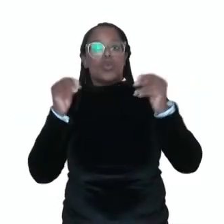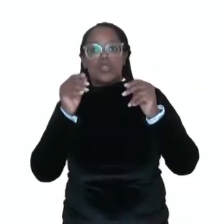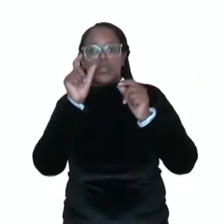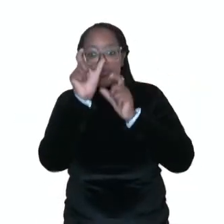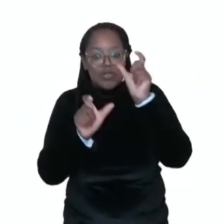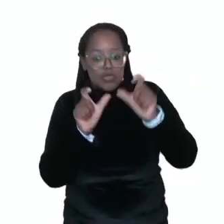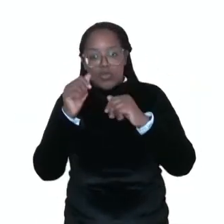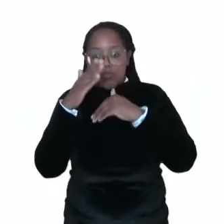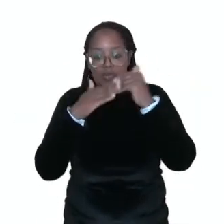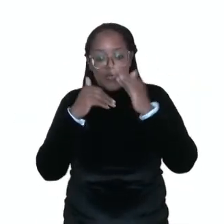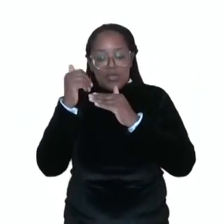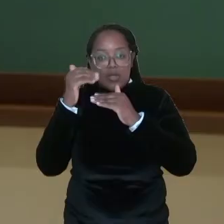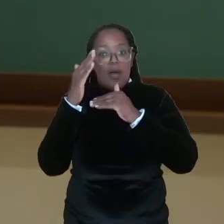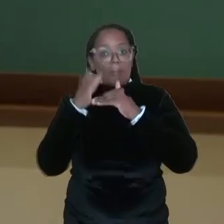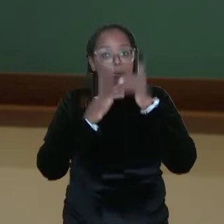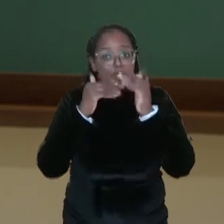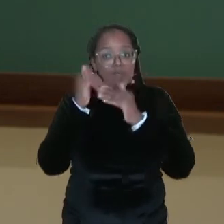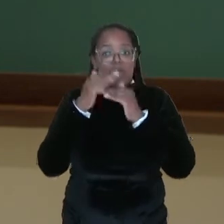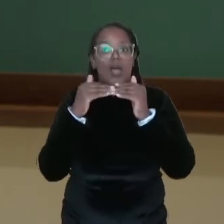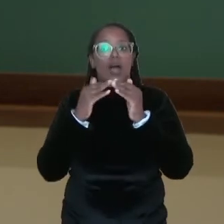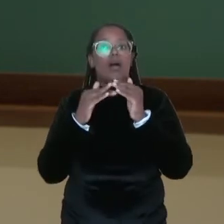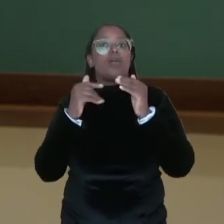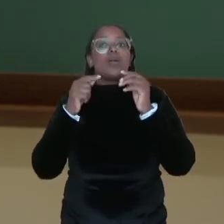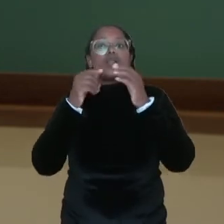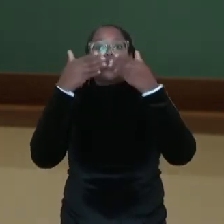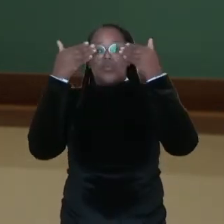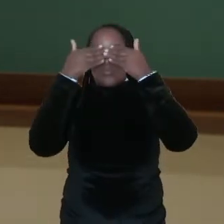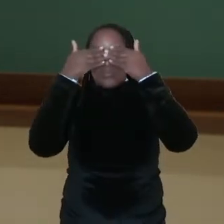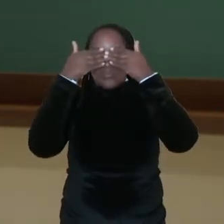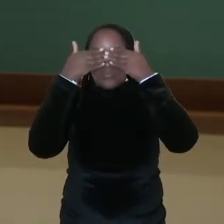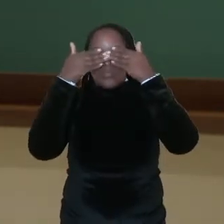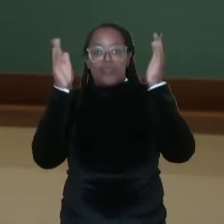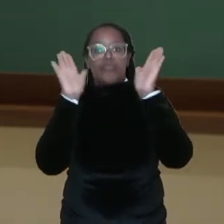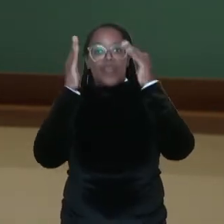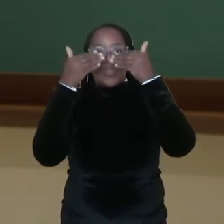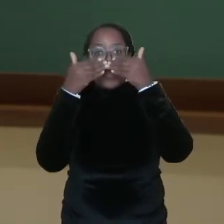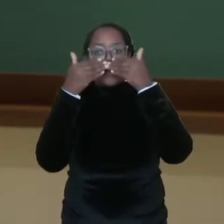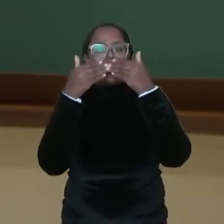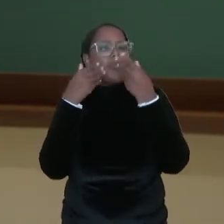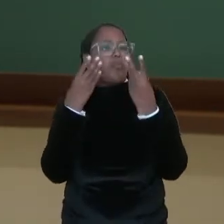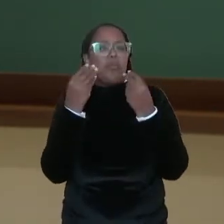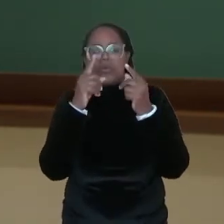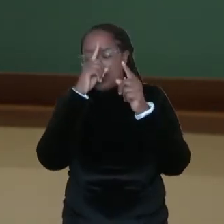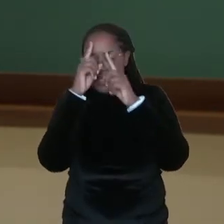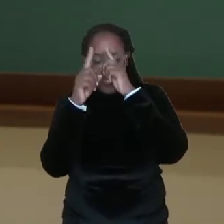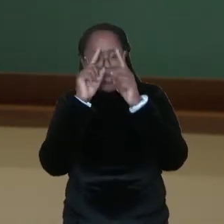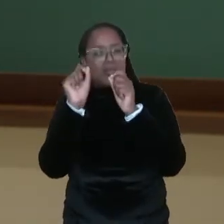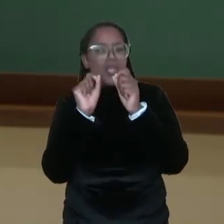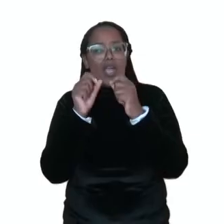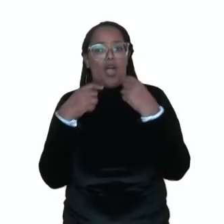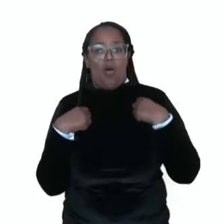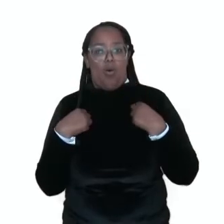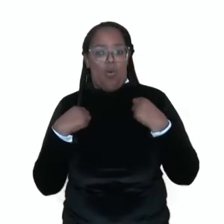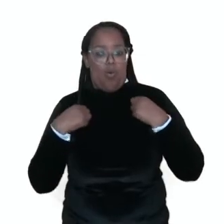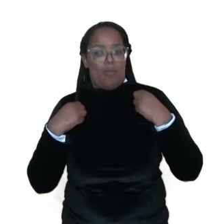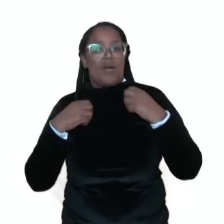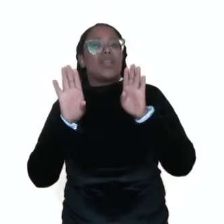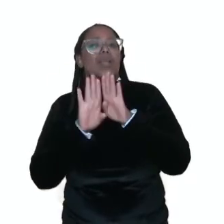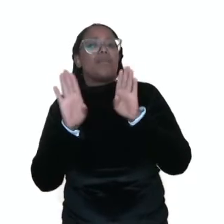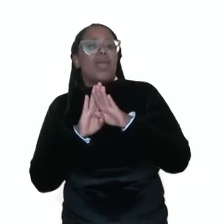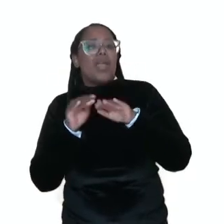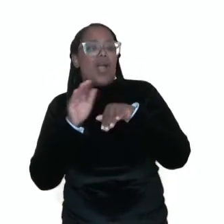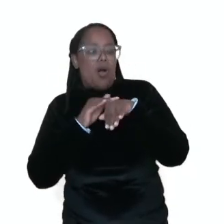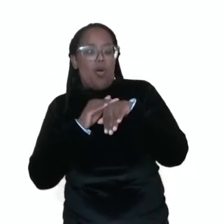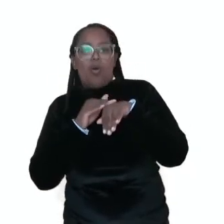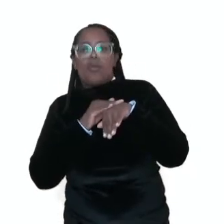estão propondo aqui uma ideia. Que ideia seria essa? São dezenas de homens e mulheres em trajes sociais, cobertos de argila e